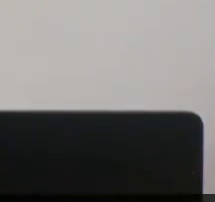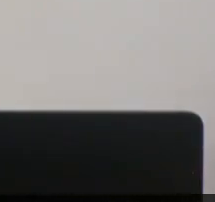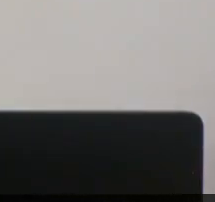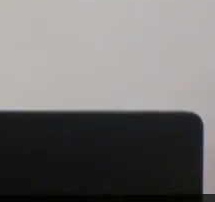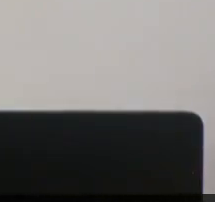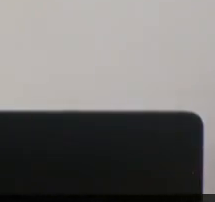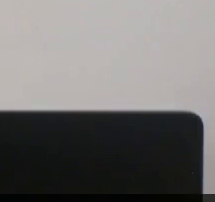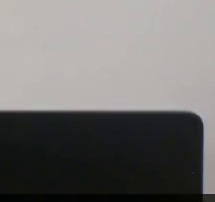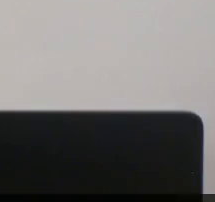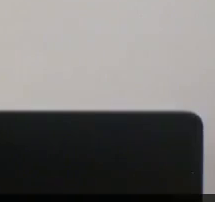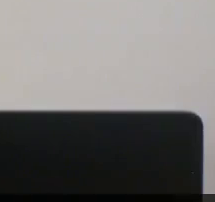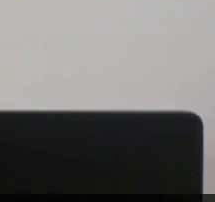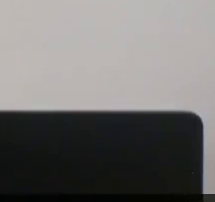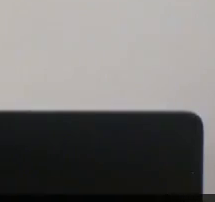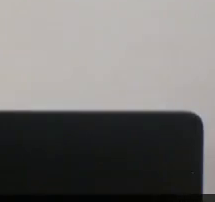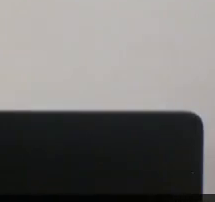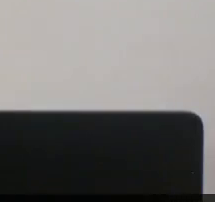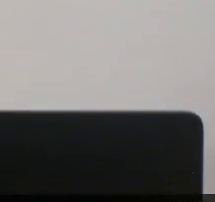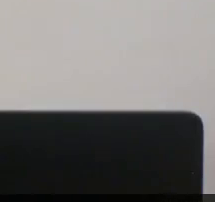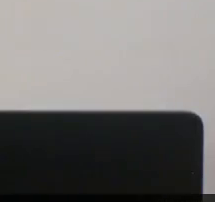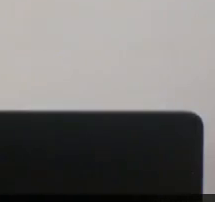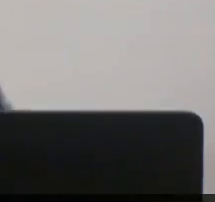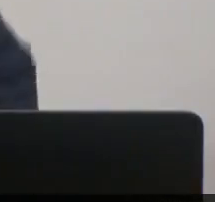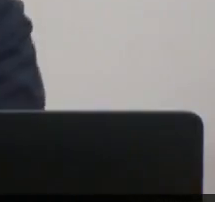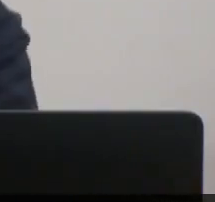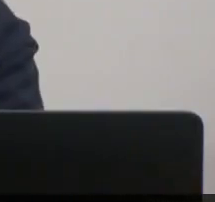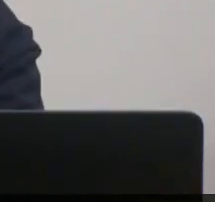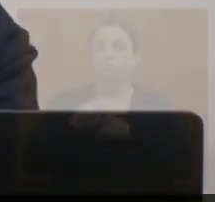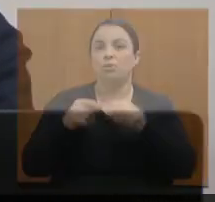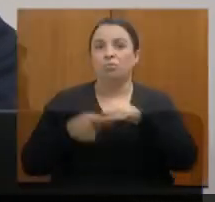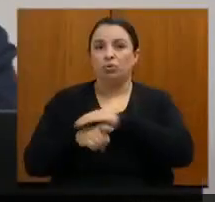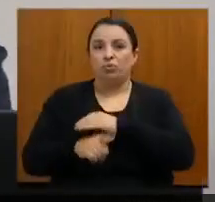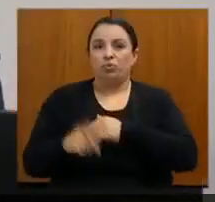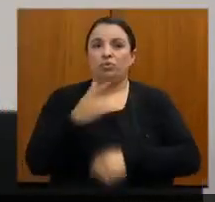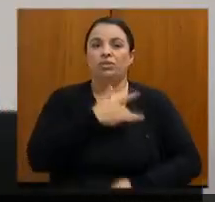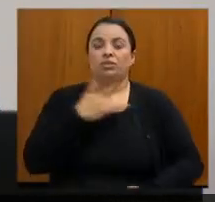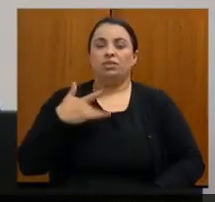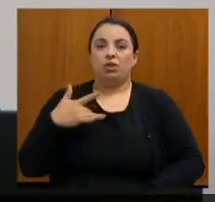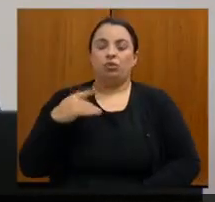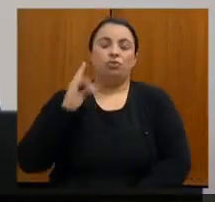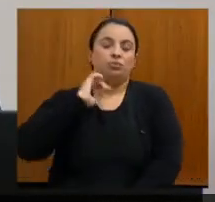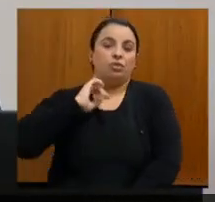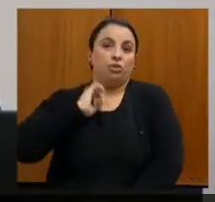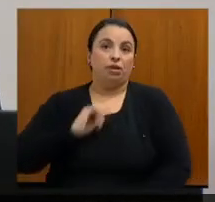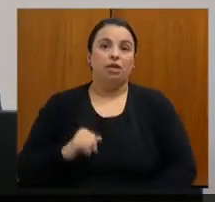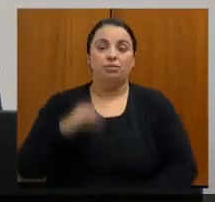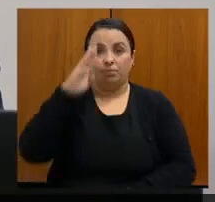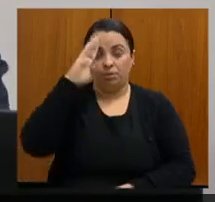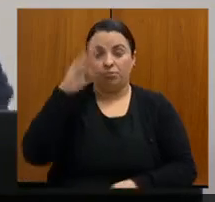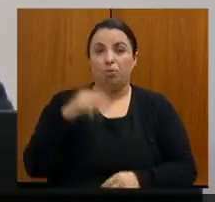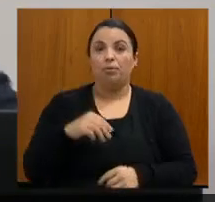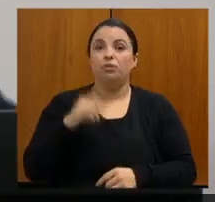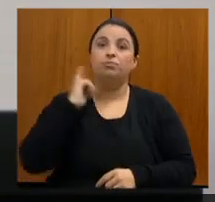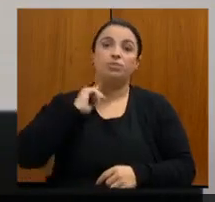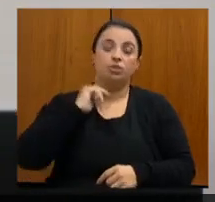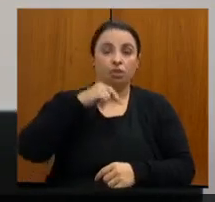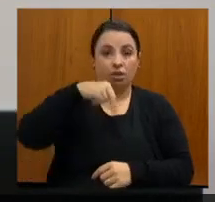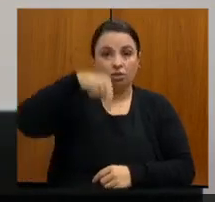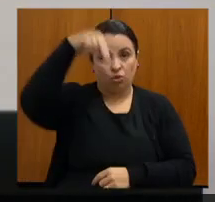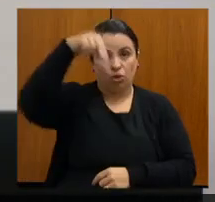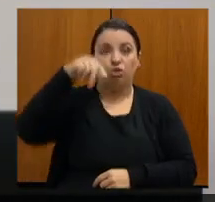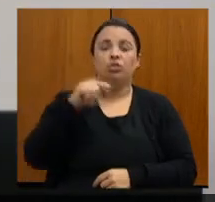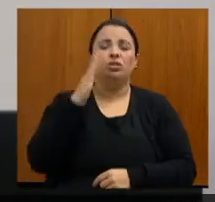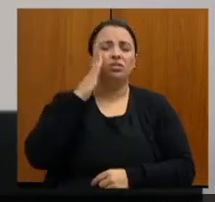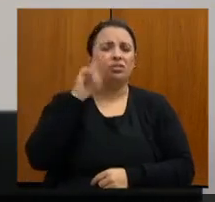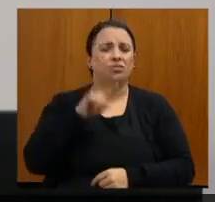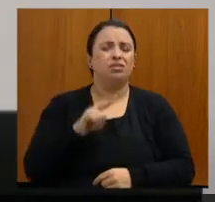profundo da saúde de Minas Gerais, sobretudo no Norte de Minas. Eu te acompanho e vejo que você tenta fazer o melhor em toda a região, em